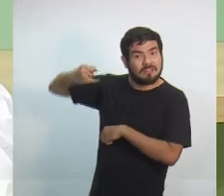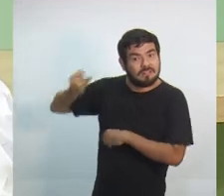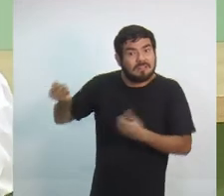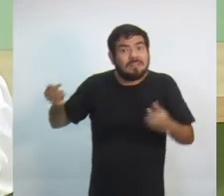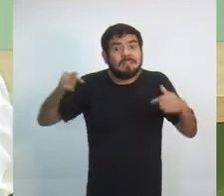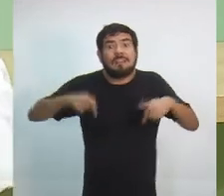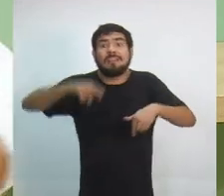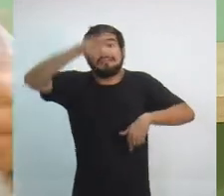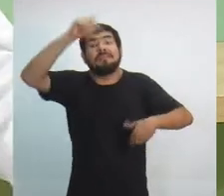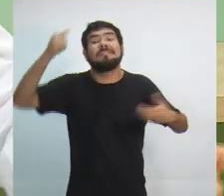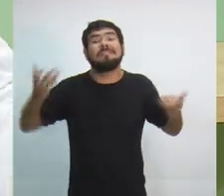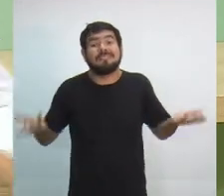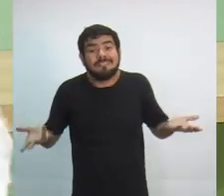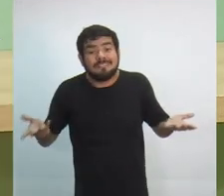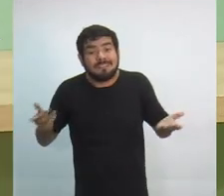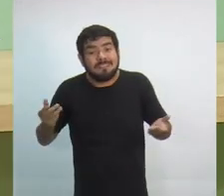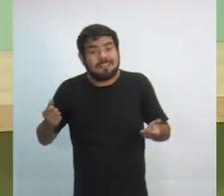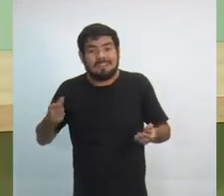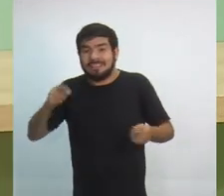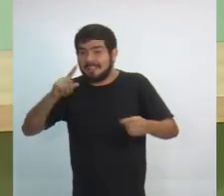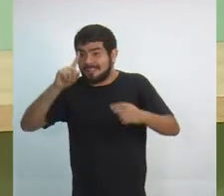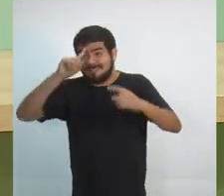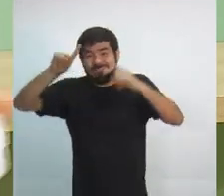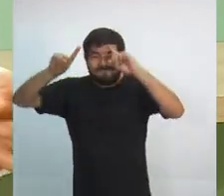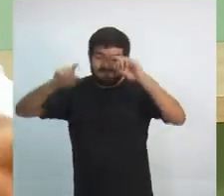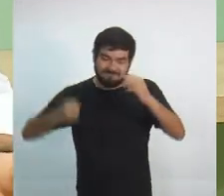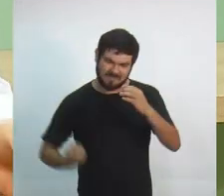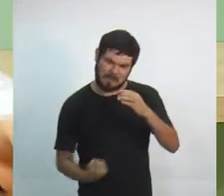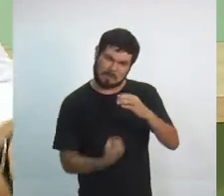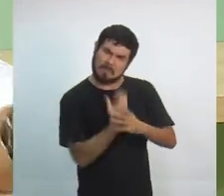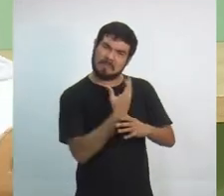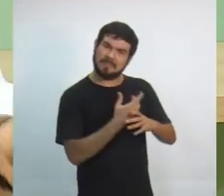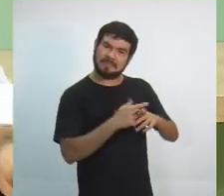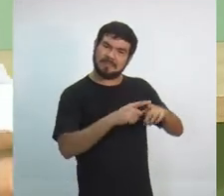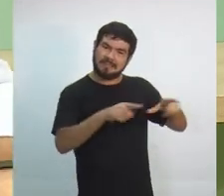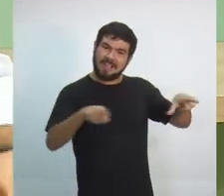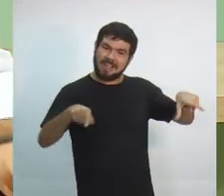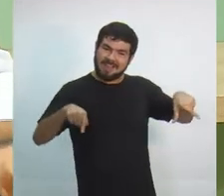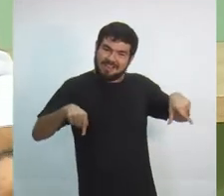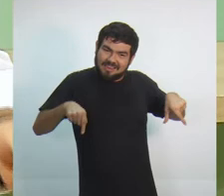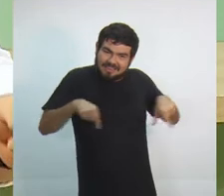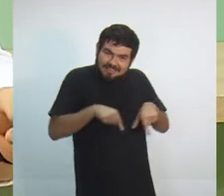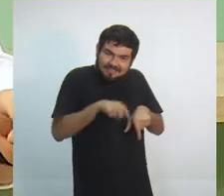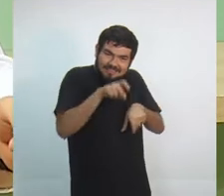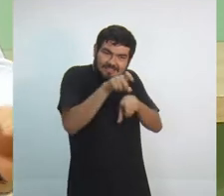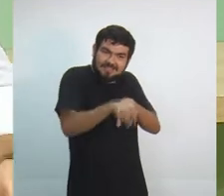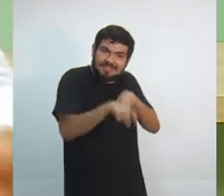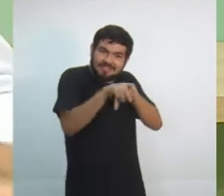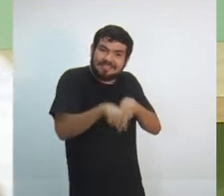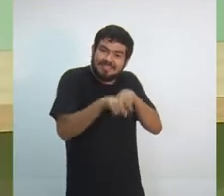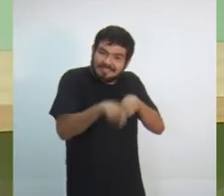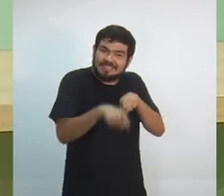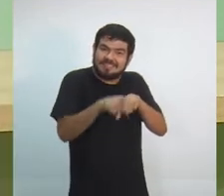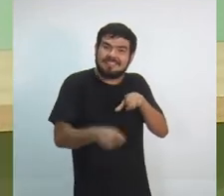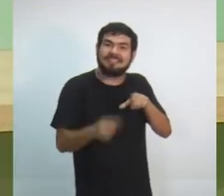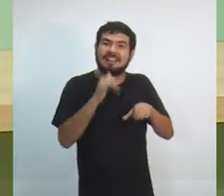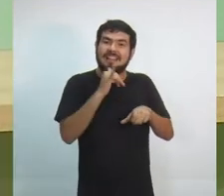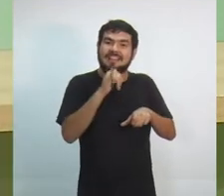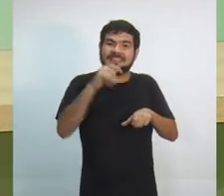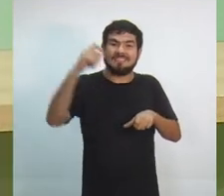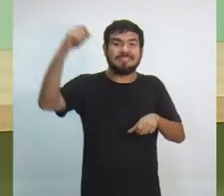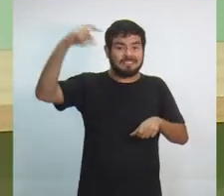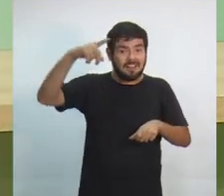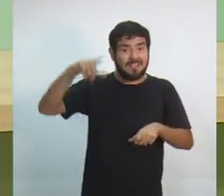grandes fazendas de energia solar. Nós temos aqui a Gradiente que vai começar a produzir esses